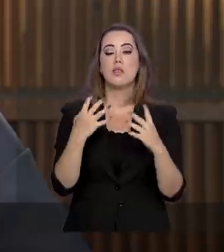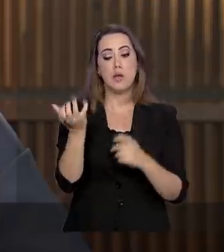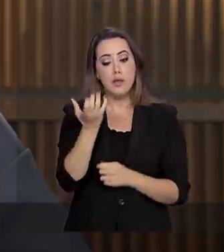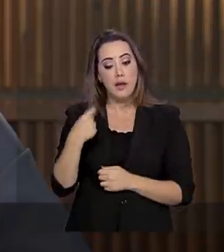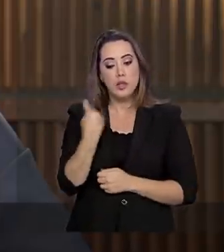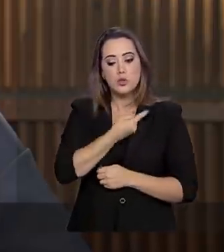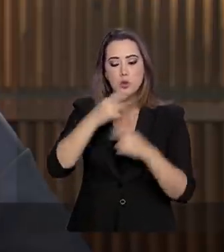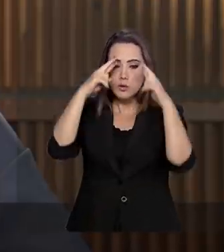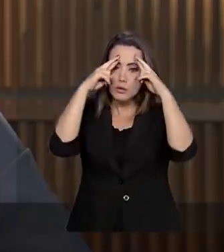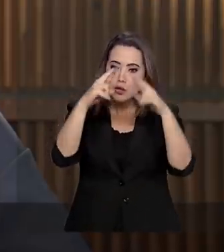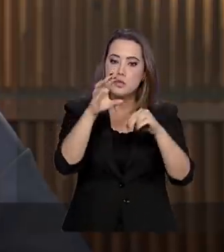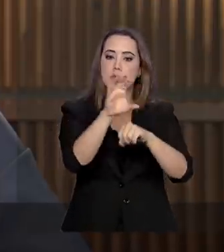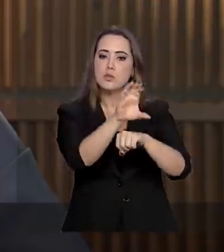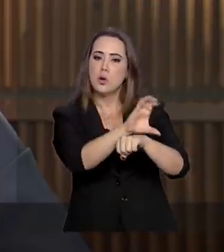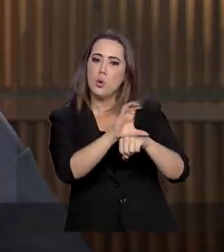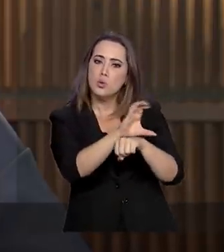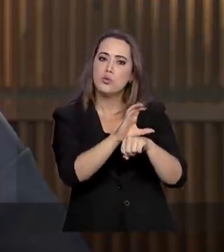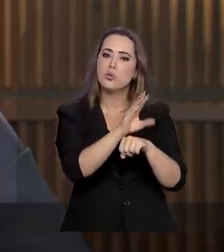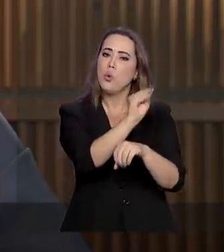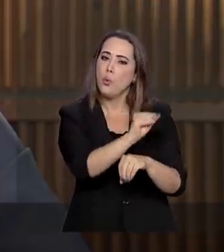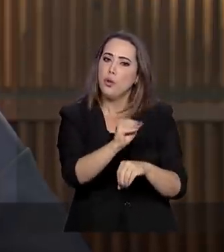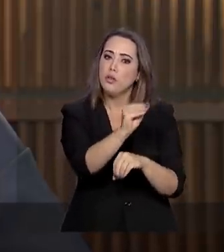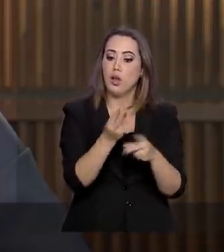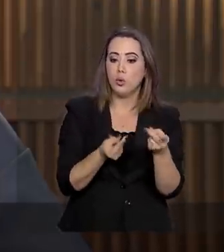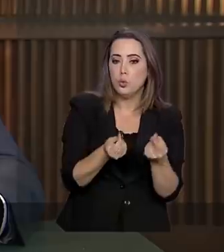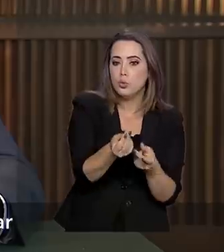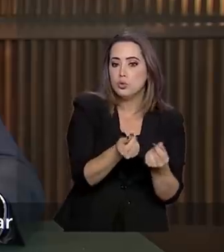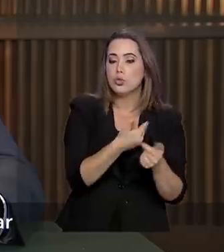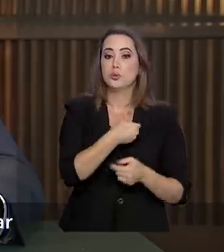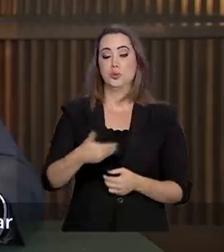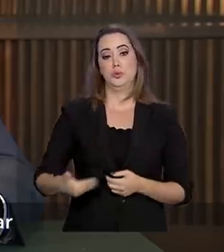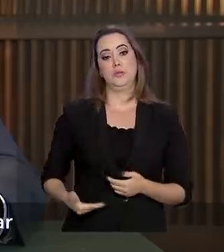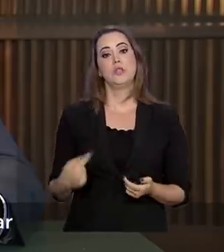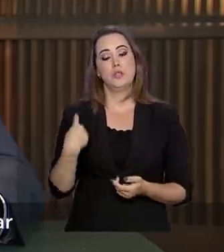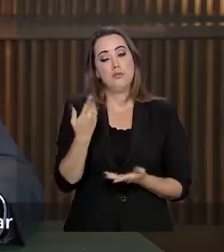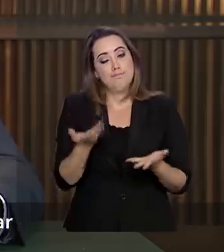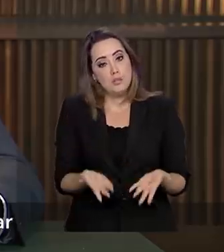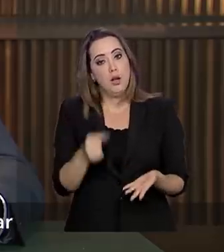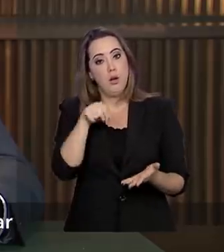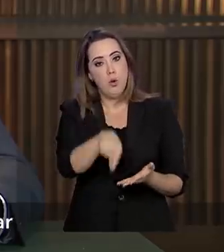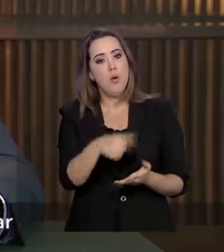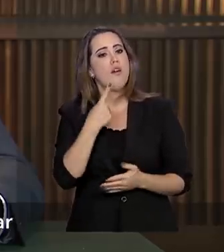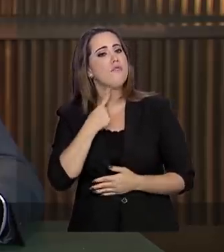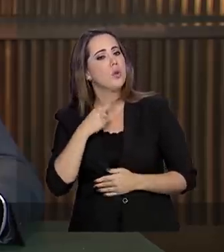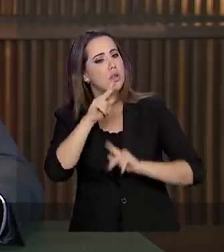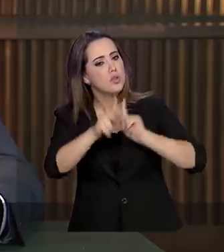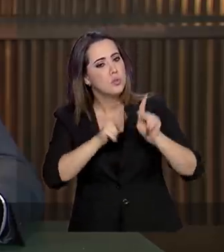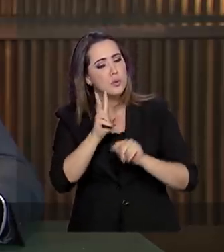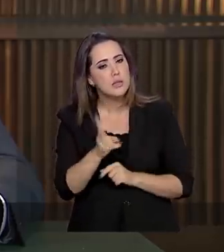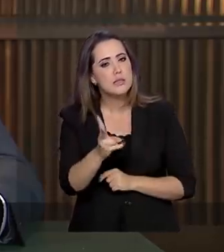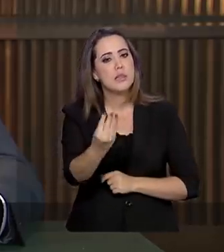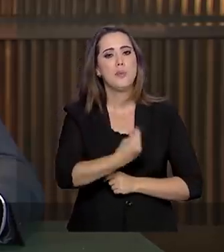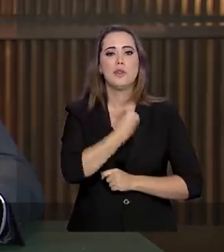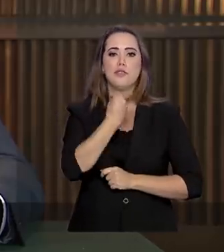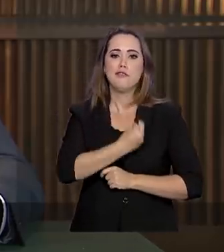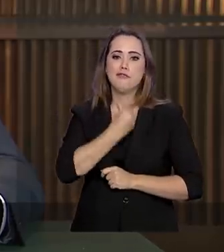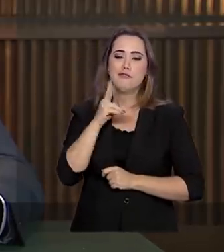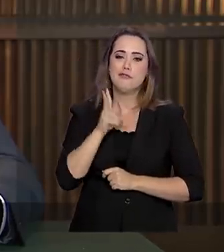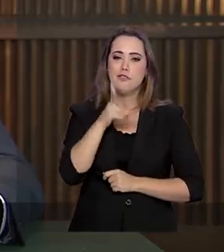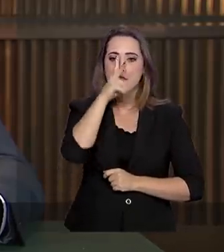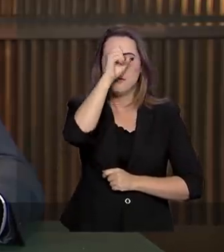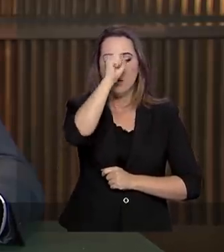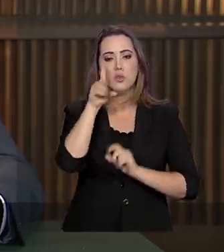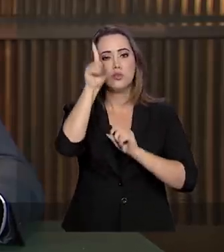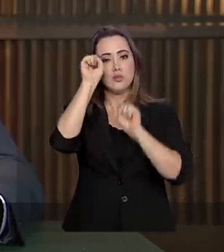nós respeito à coerção e zelo pelo dinheiro público. Por isso, as motivações da vontade popular continuam vivas e inabaláveis.